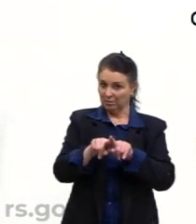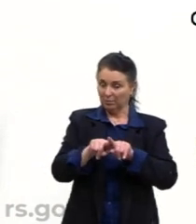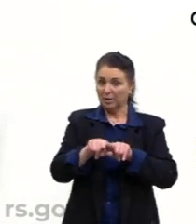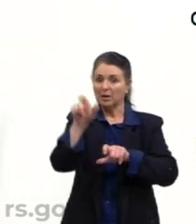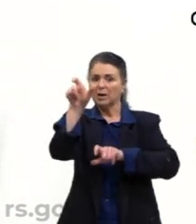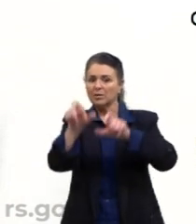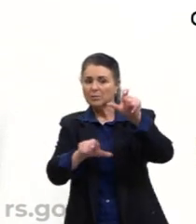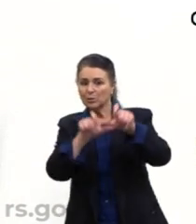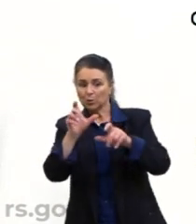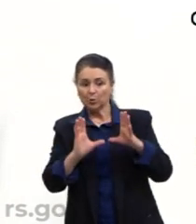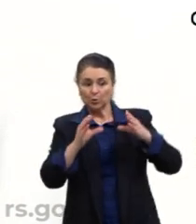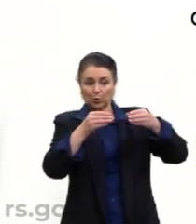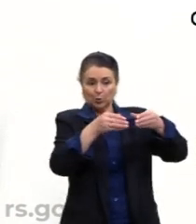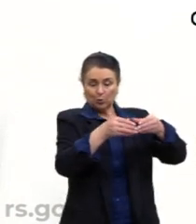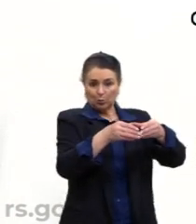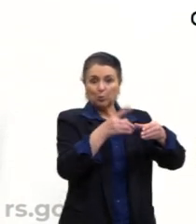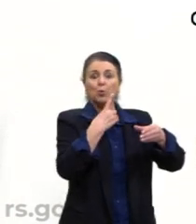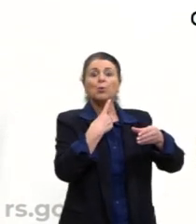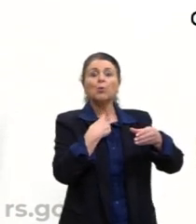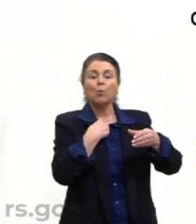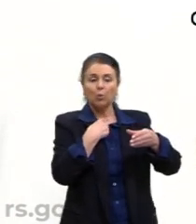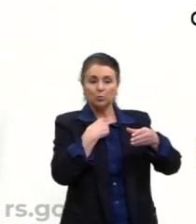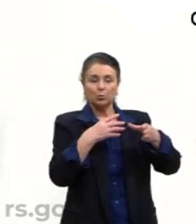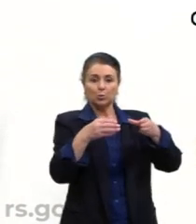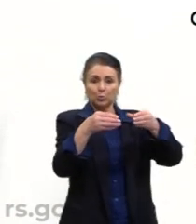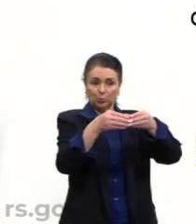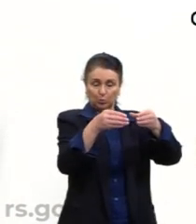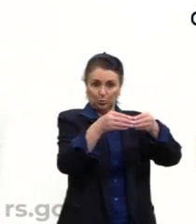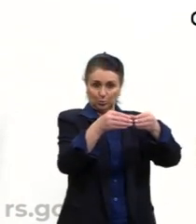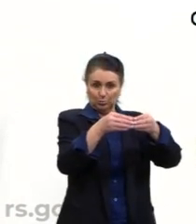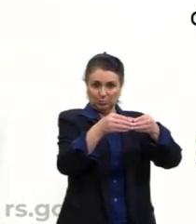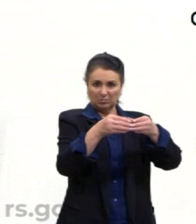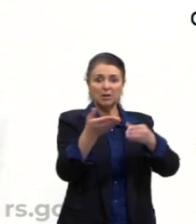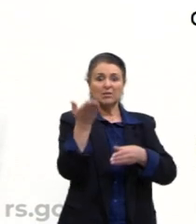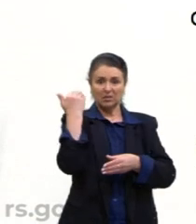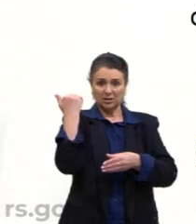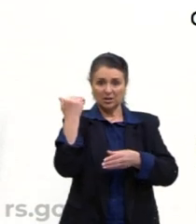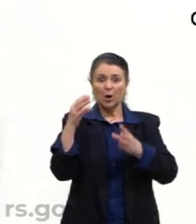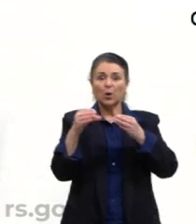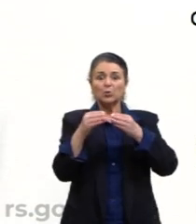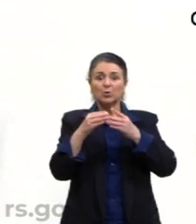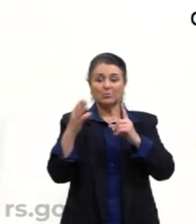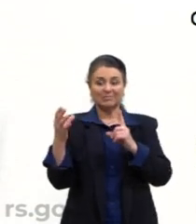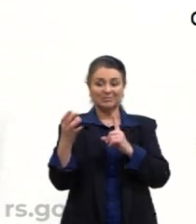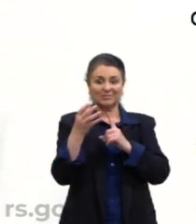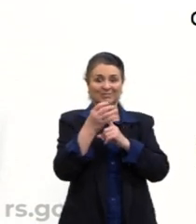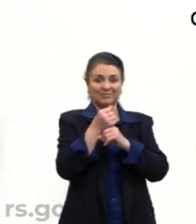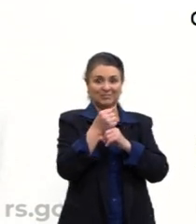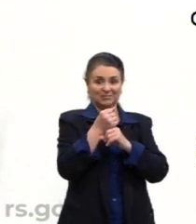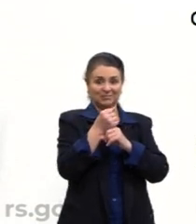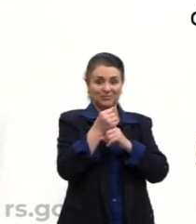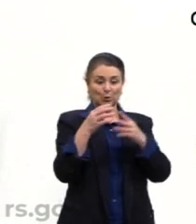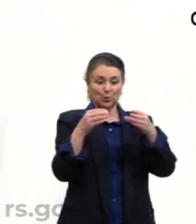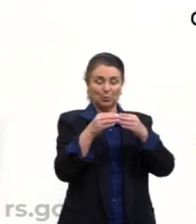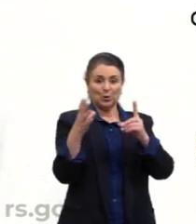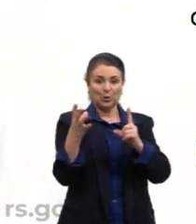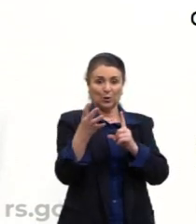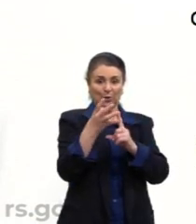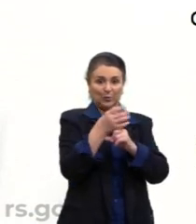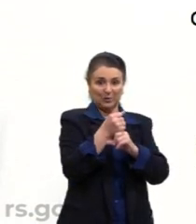determinado, gosto associado às classes, geralmente às classes dominantes, aquilo que nós falamos, né? As classes dominantes